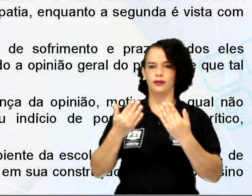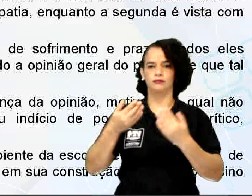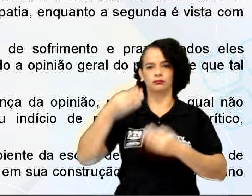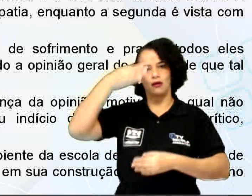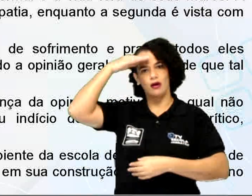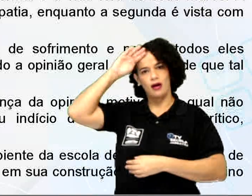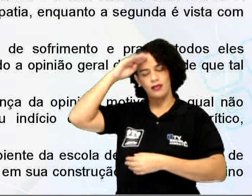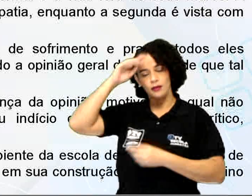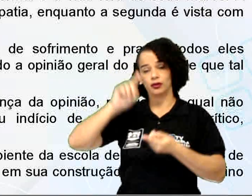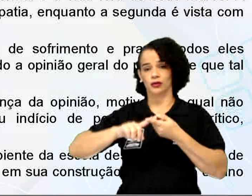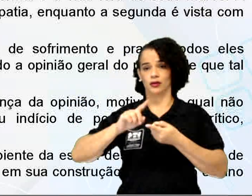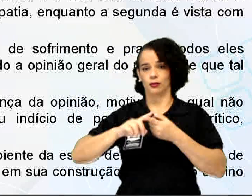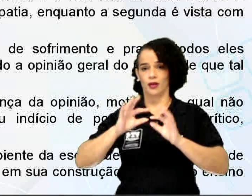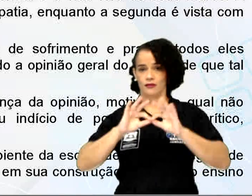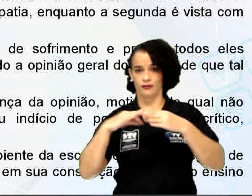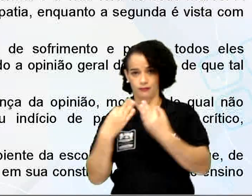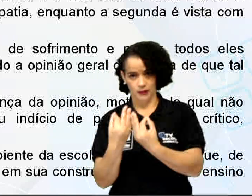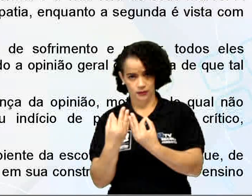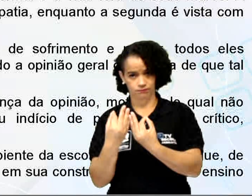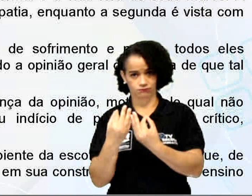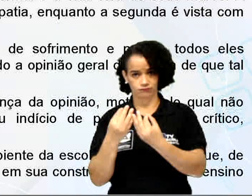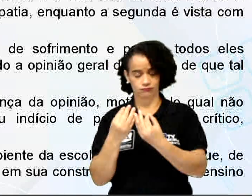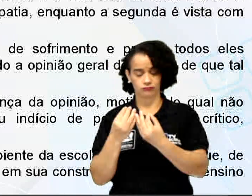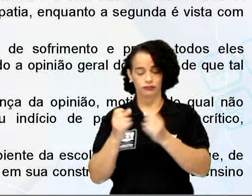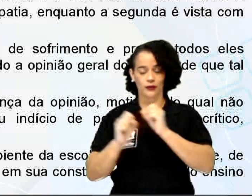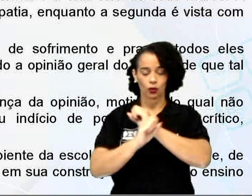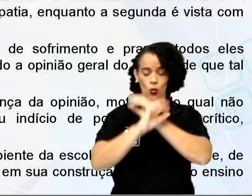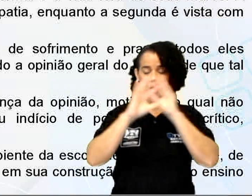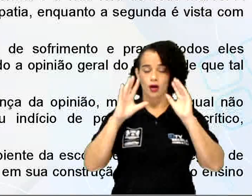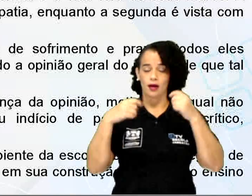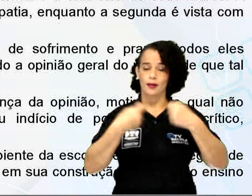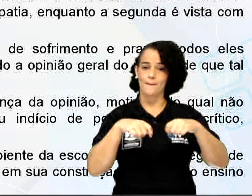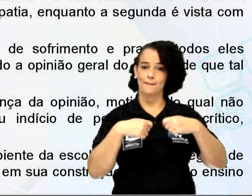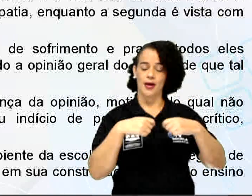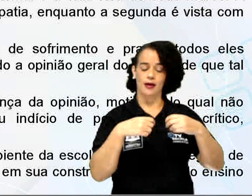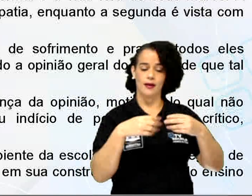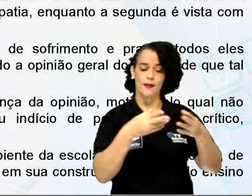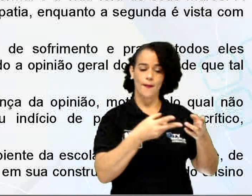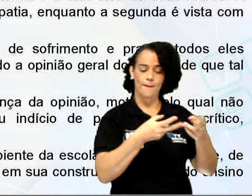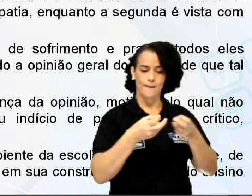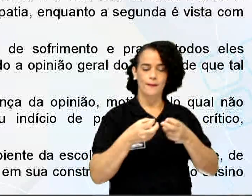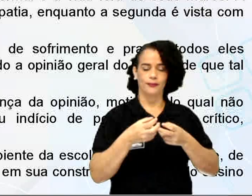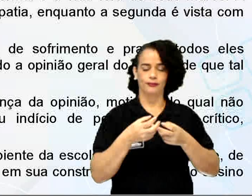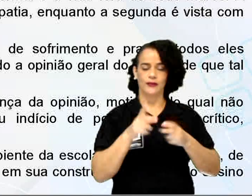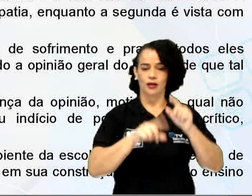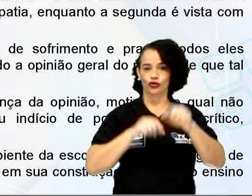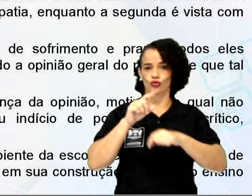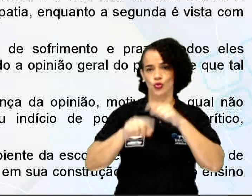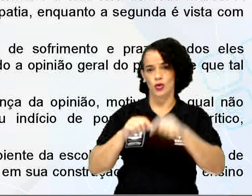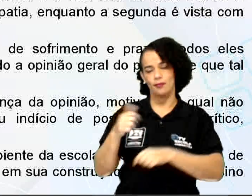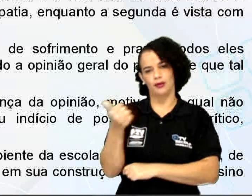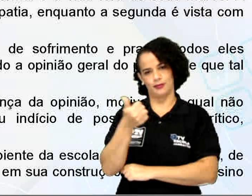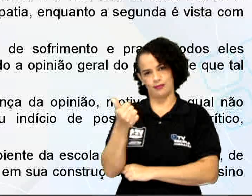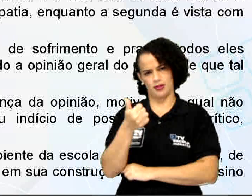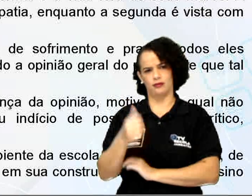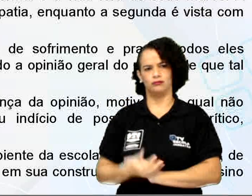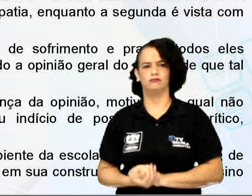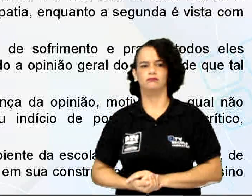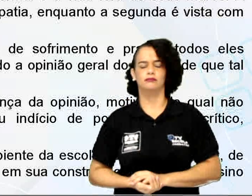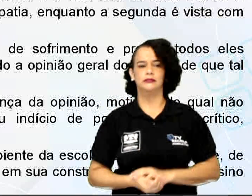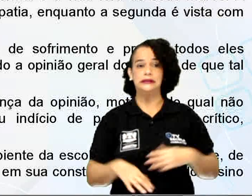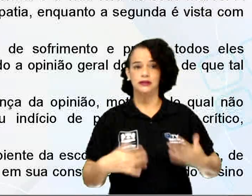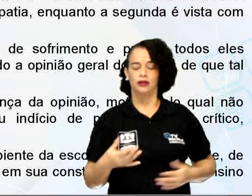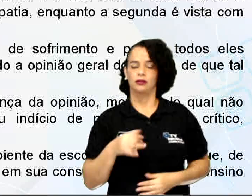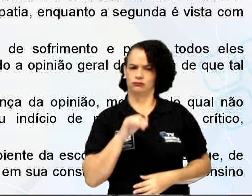e o da família, com clara preferência pelo primeiro. Gente, essa proposição, ela fala, sim, sobre a